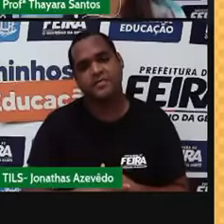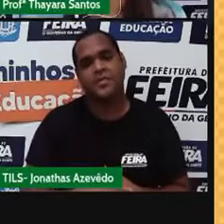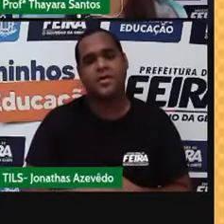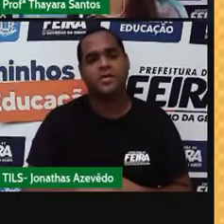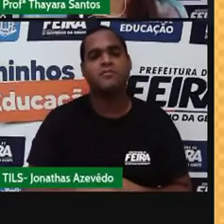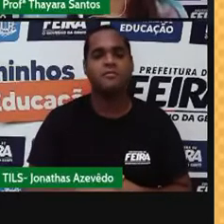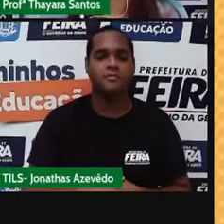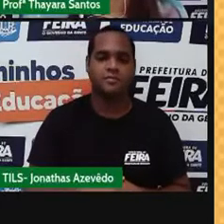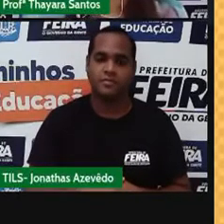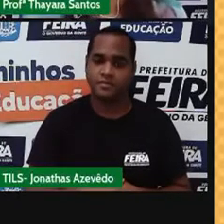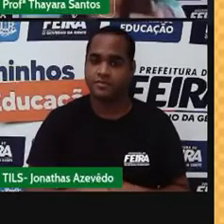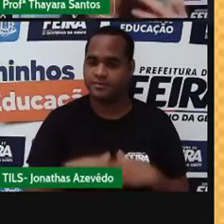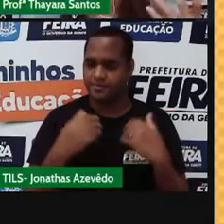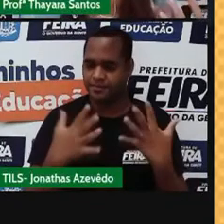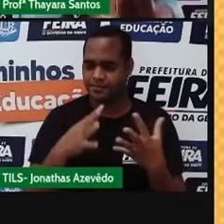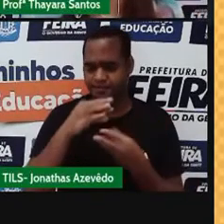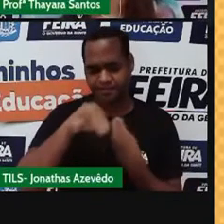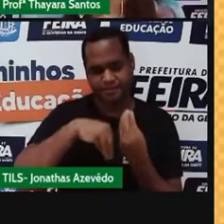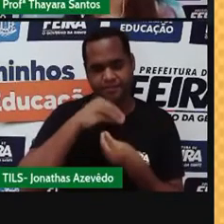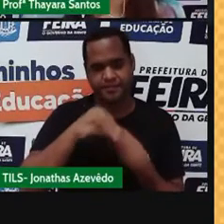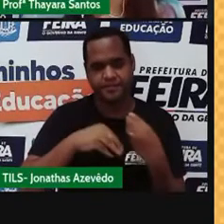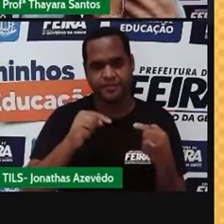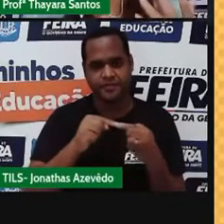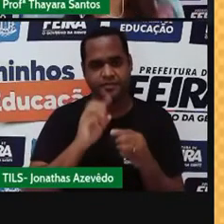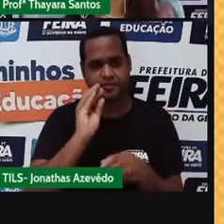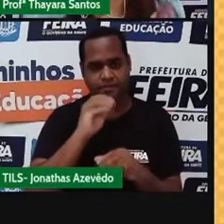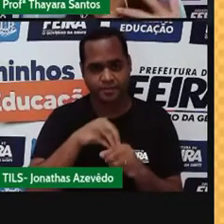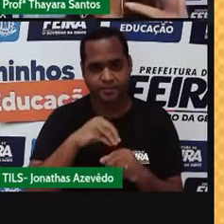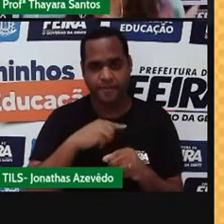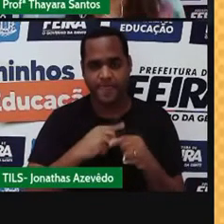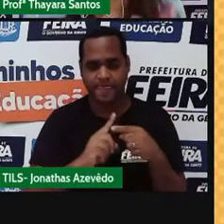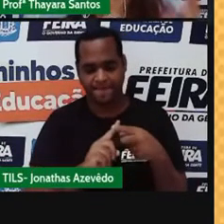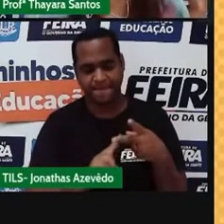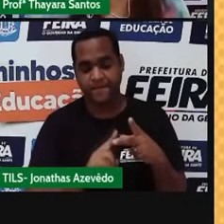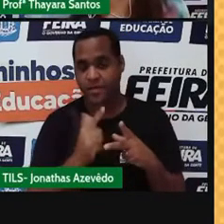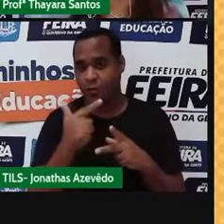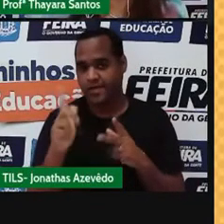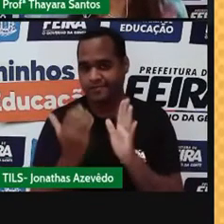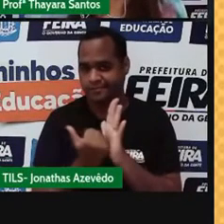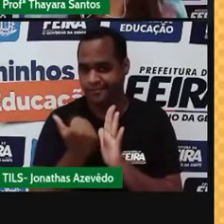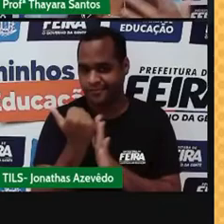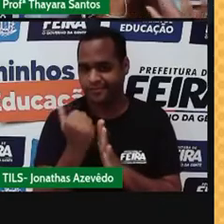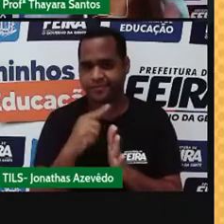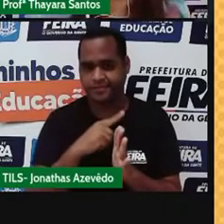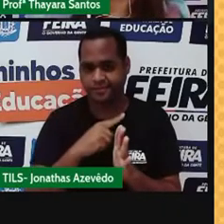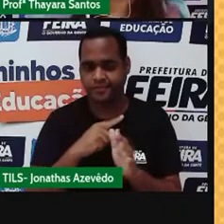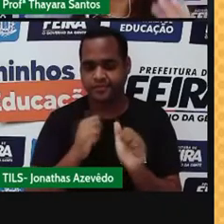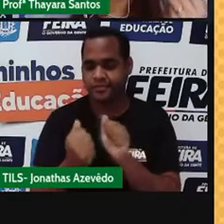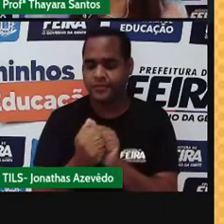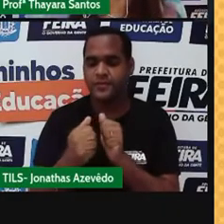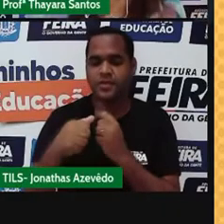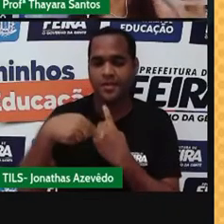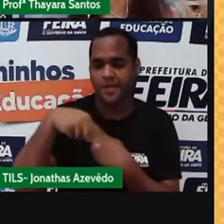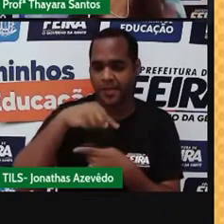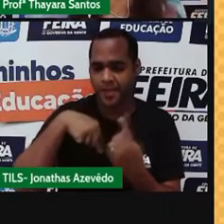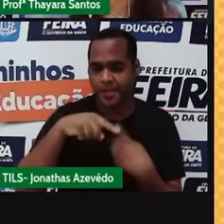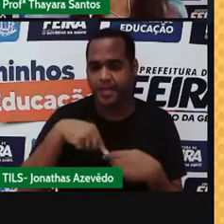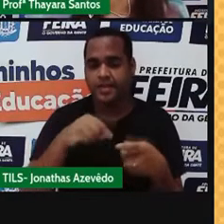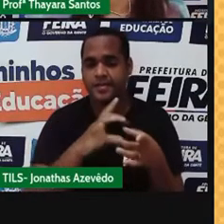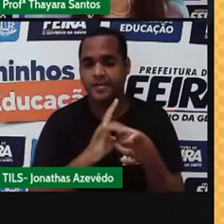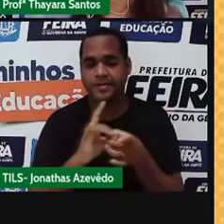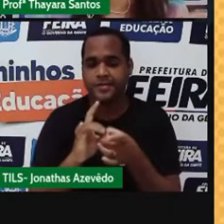E a mistura, ela é constituída por duas ou mais substâncias ali juntas, onde cada uma dessas